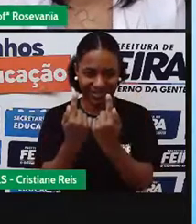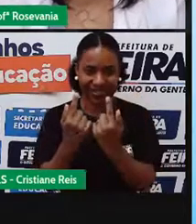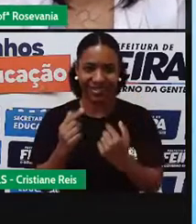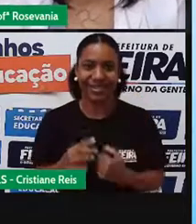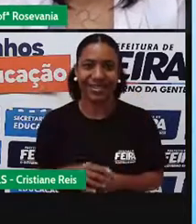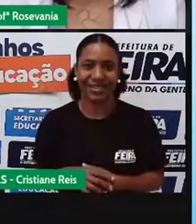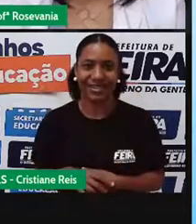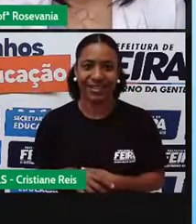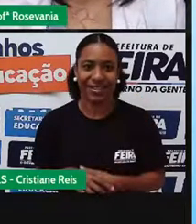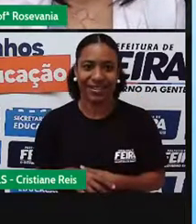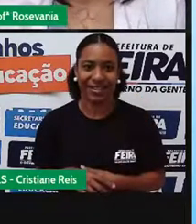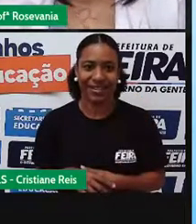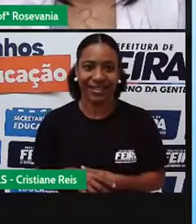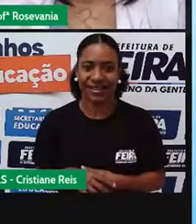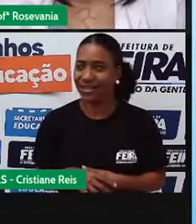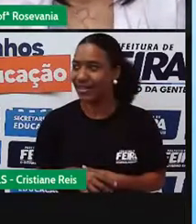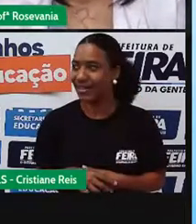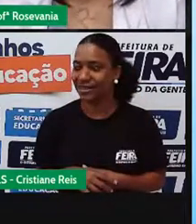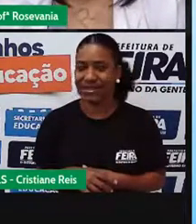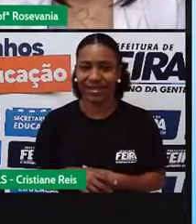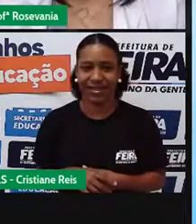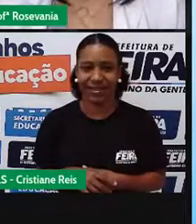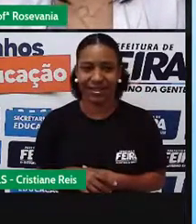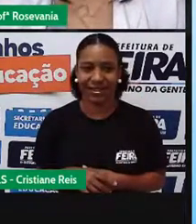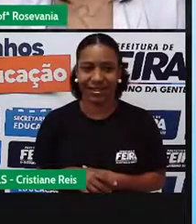Tris deu ruim. Ô, Tris o quê?